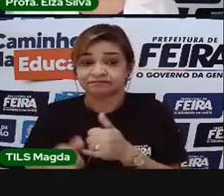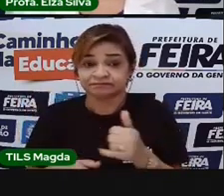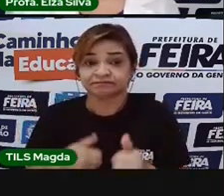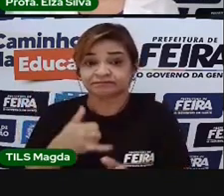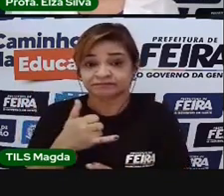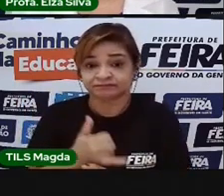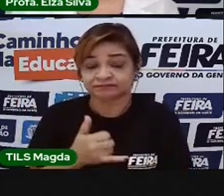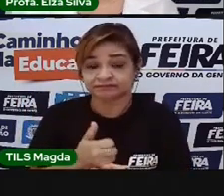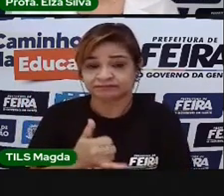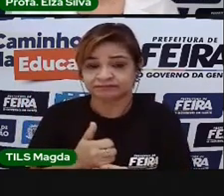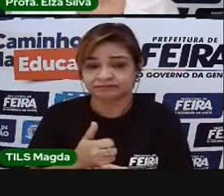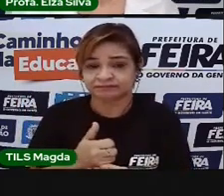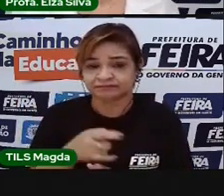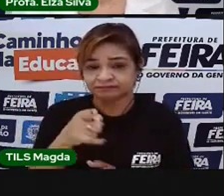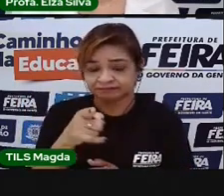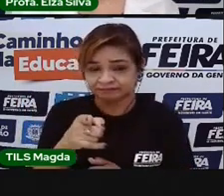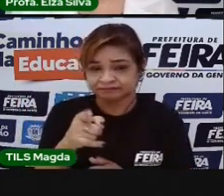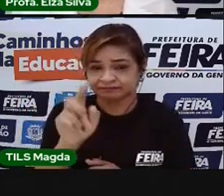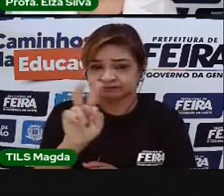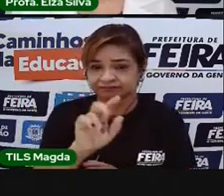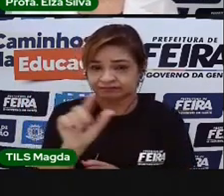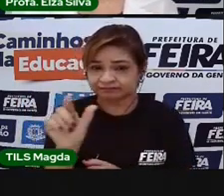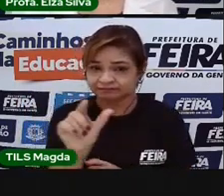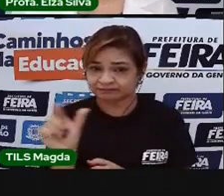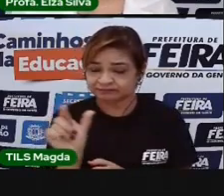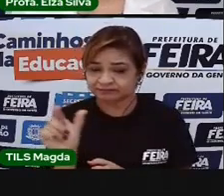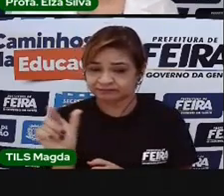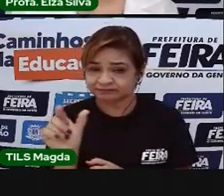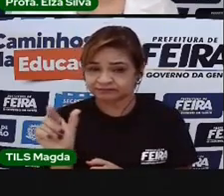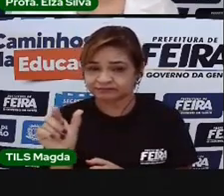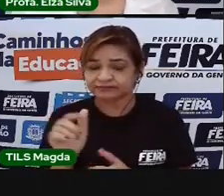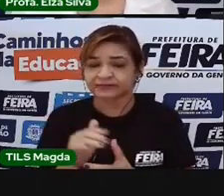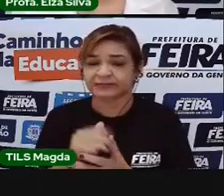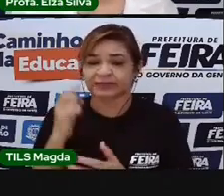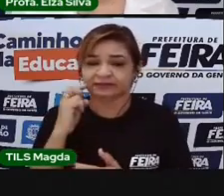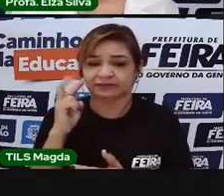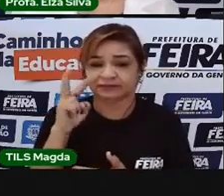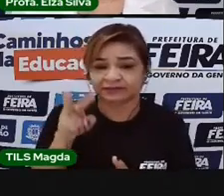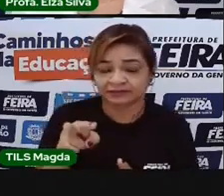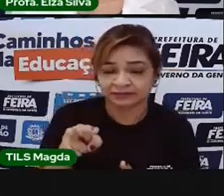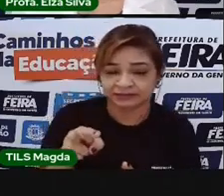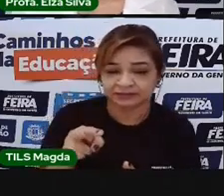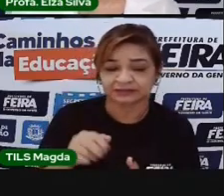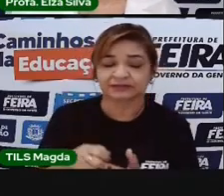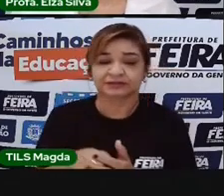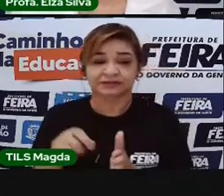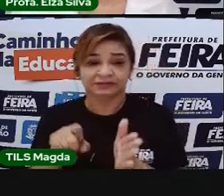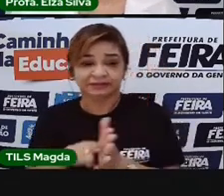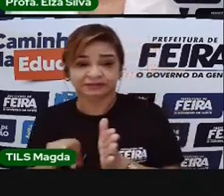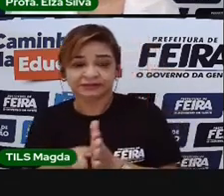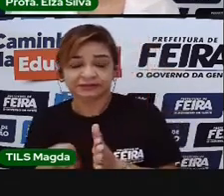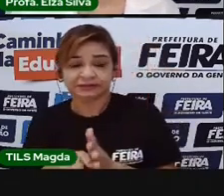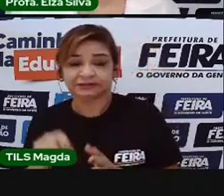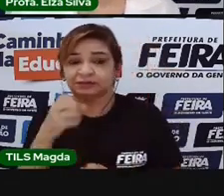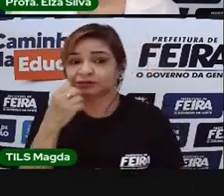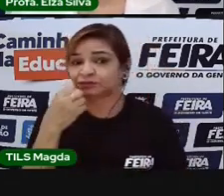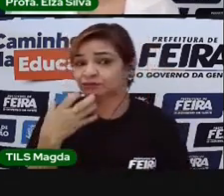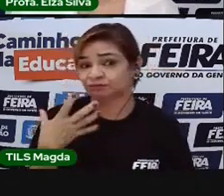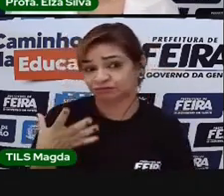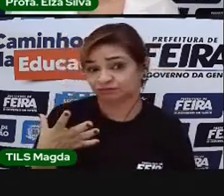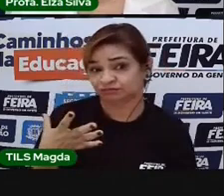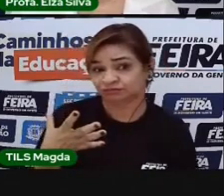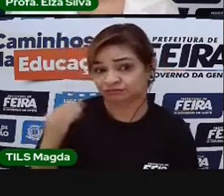você utilize esse link no site World Art. É muito legal, gente, muito